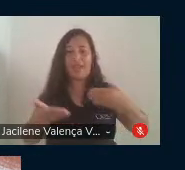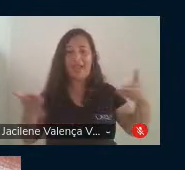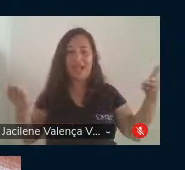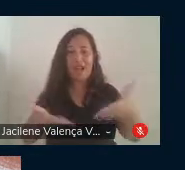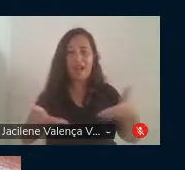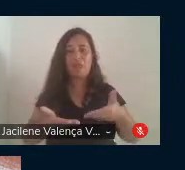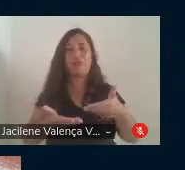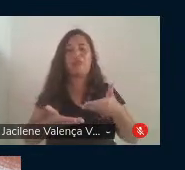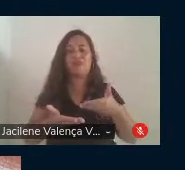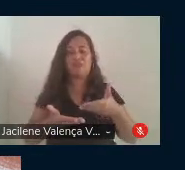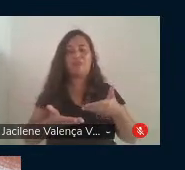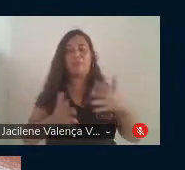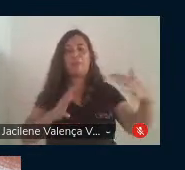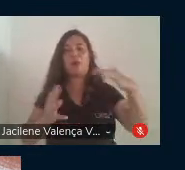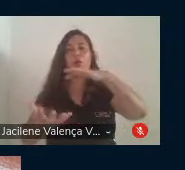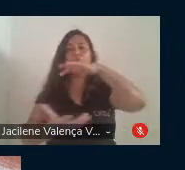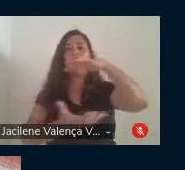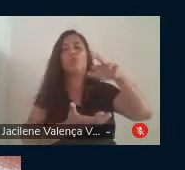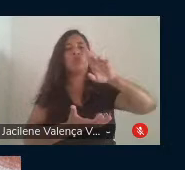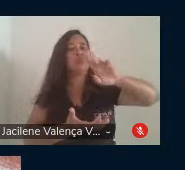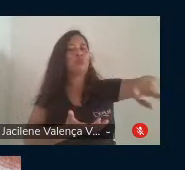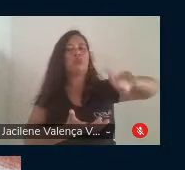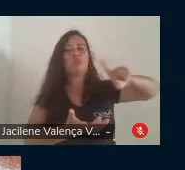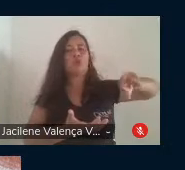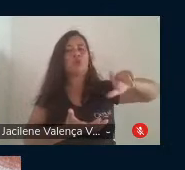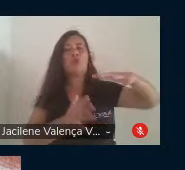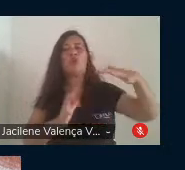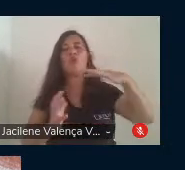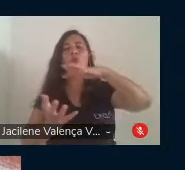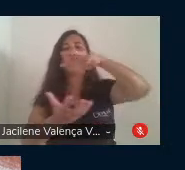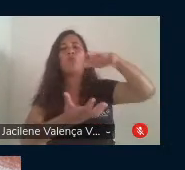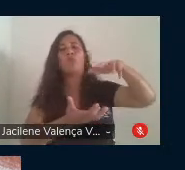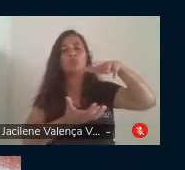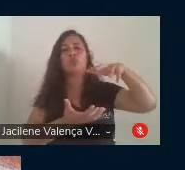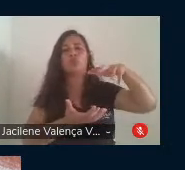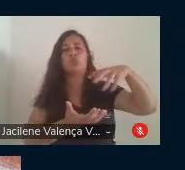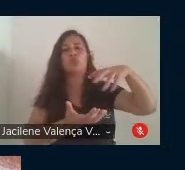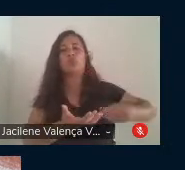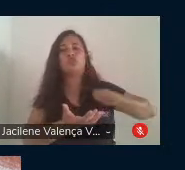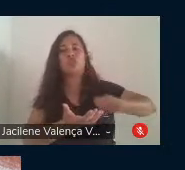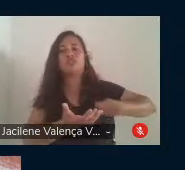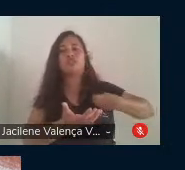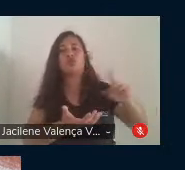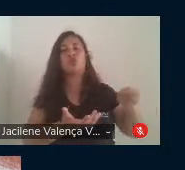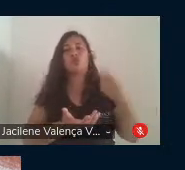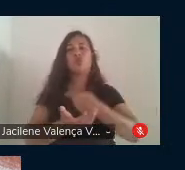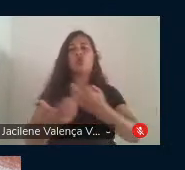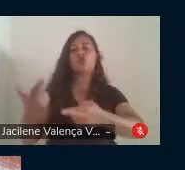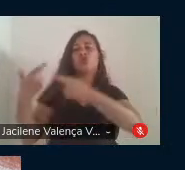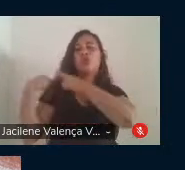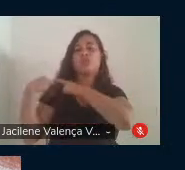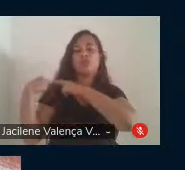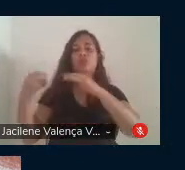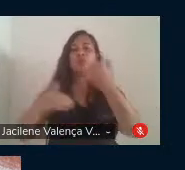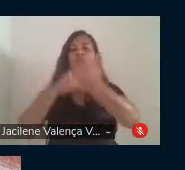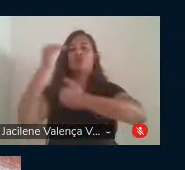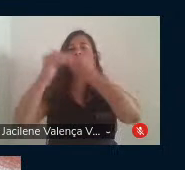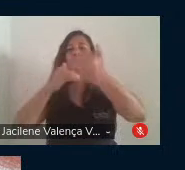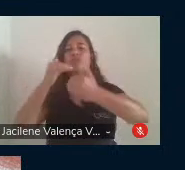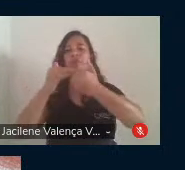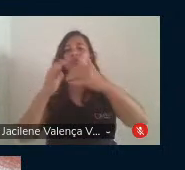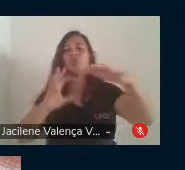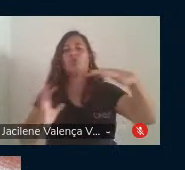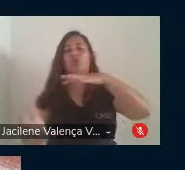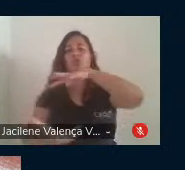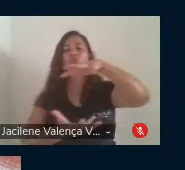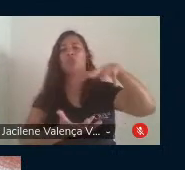O mundo não é, o mundo está sendo. Nós temos responsabilidade na construção desse mundo. Num ano como